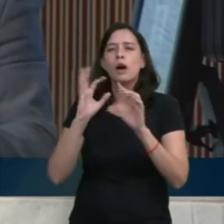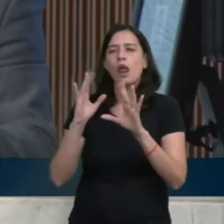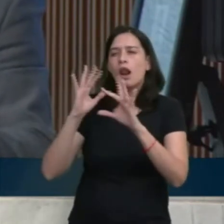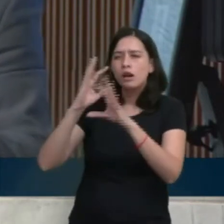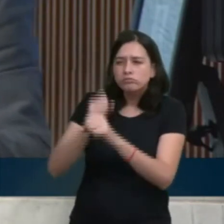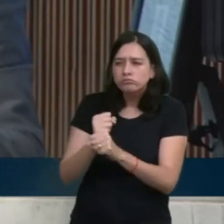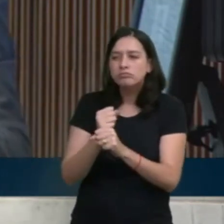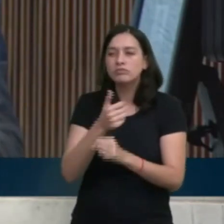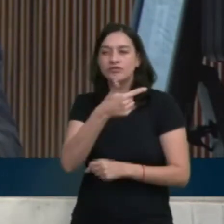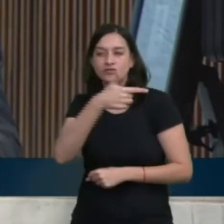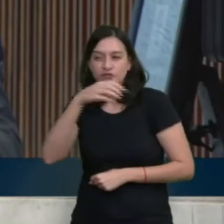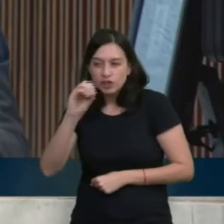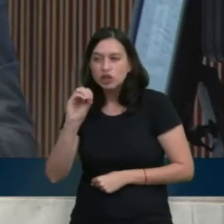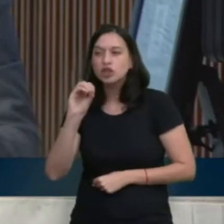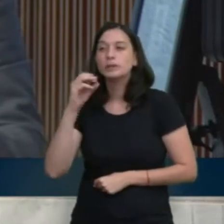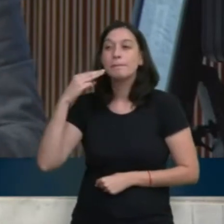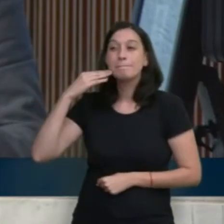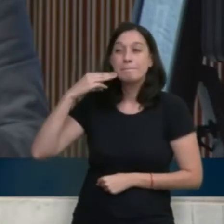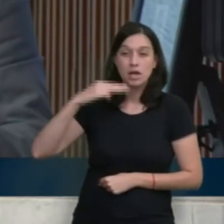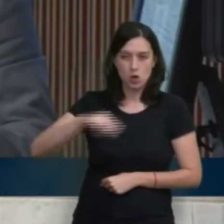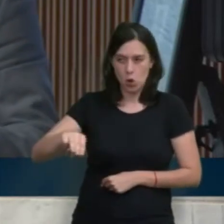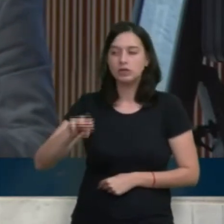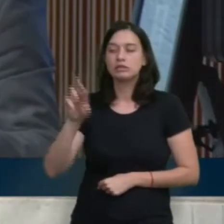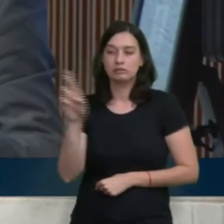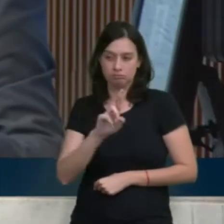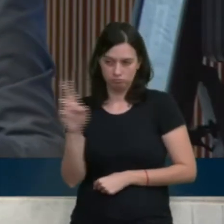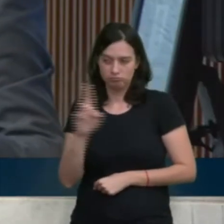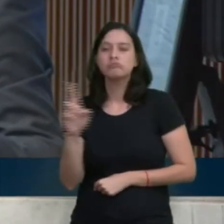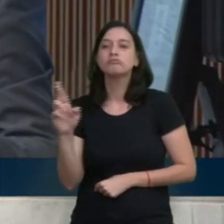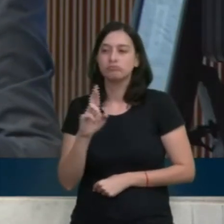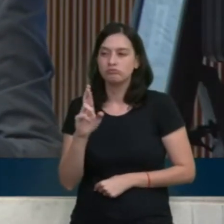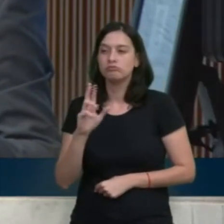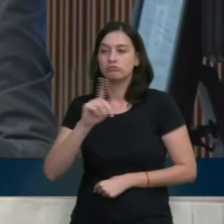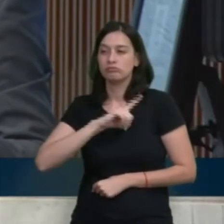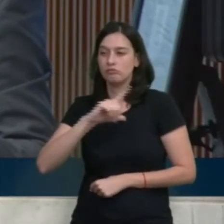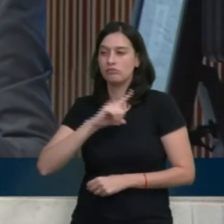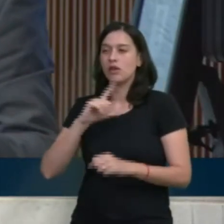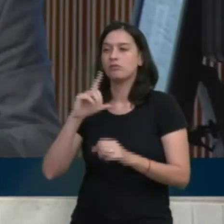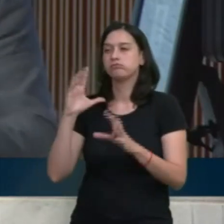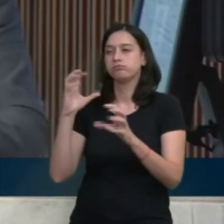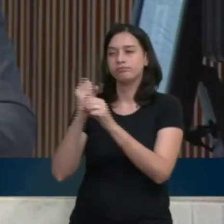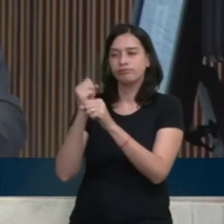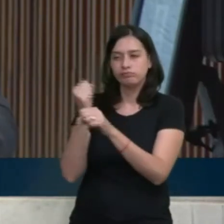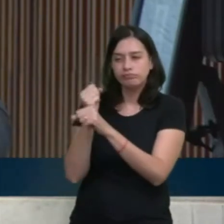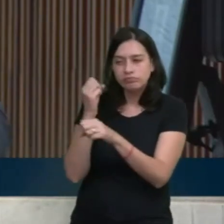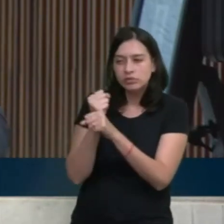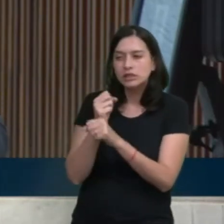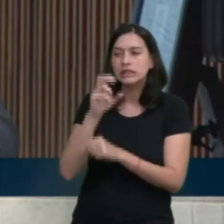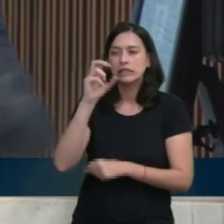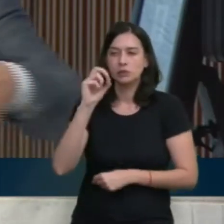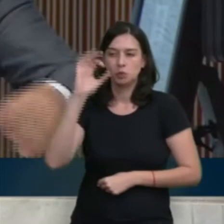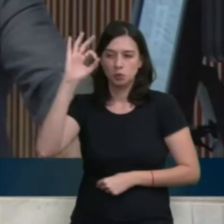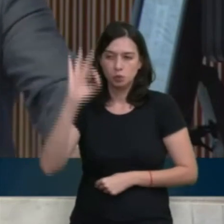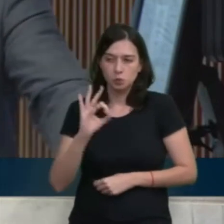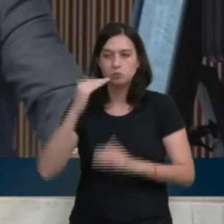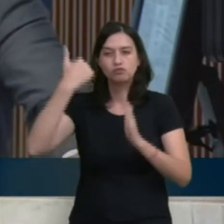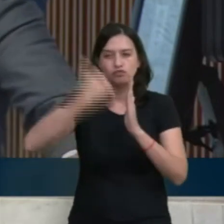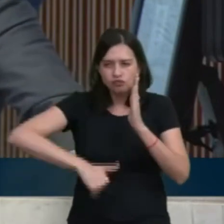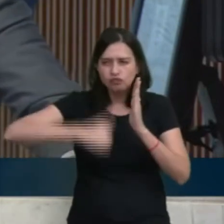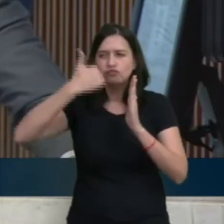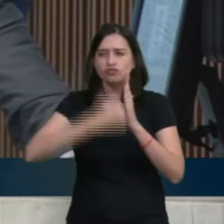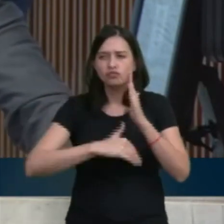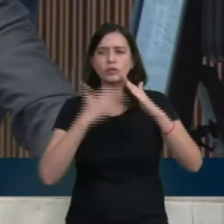de reais, de um total de 43, quase 50% de renúncia, sem um